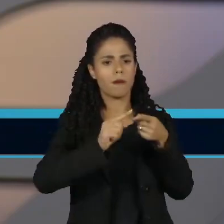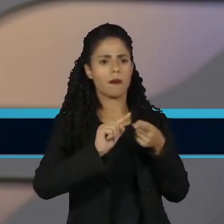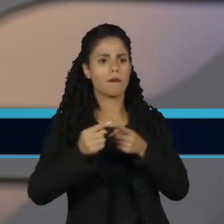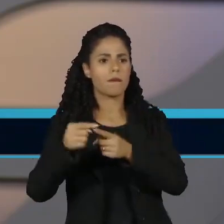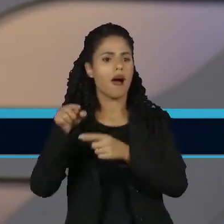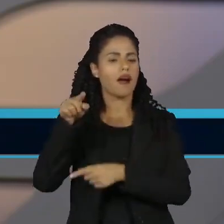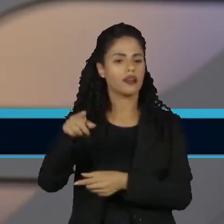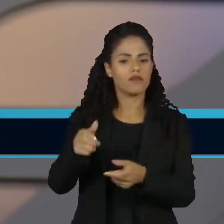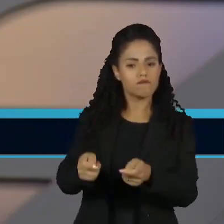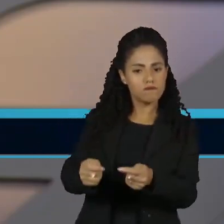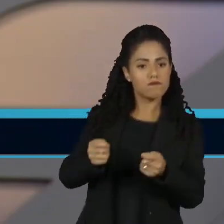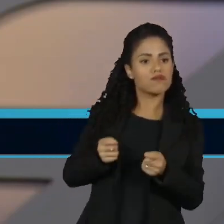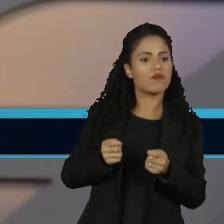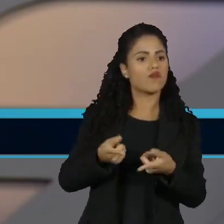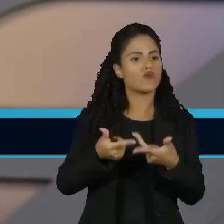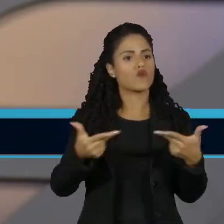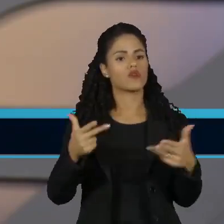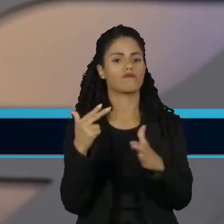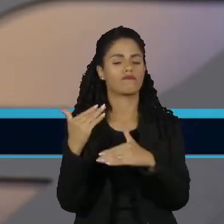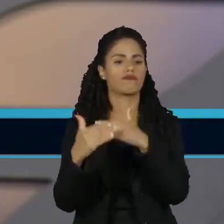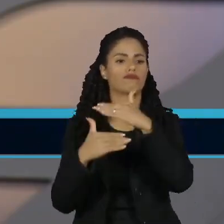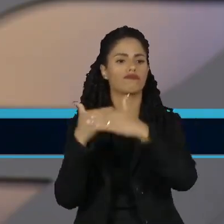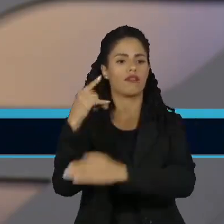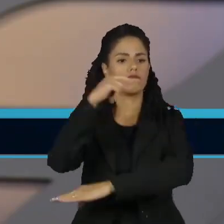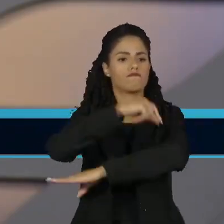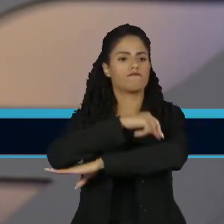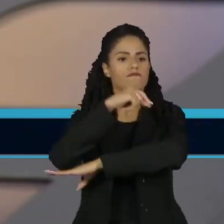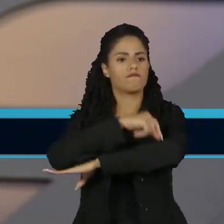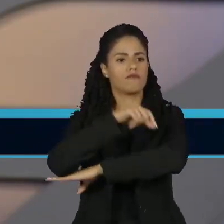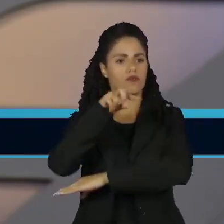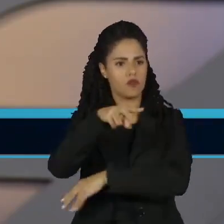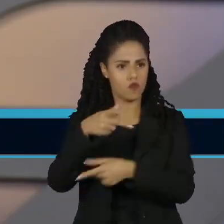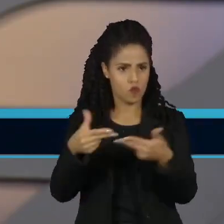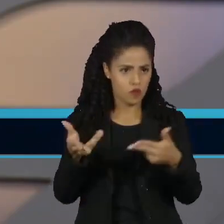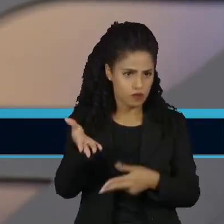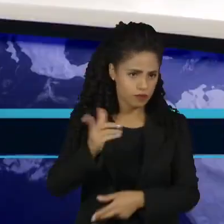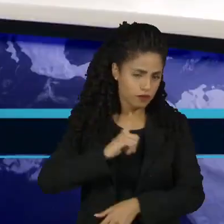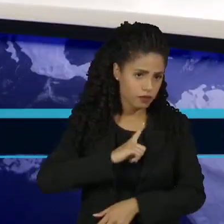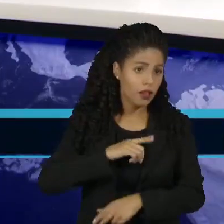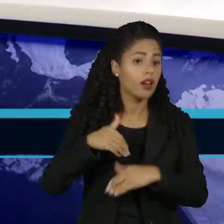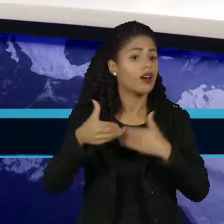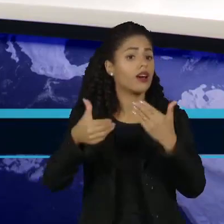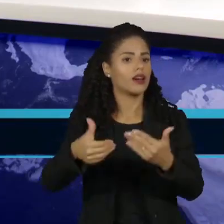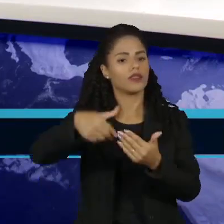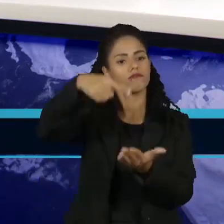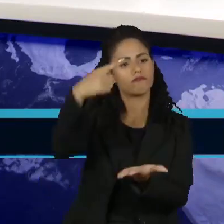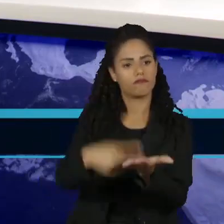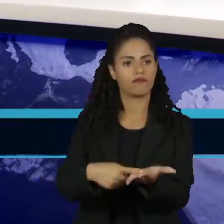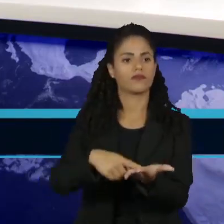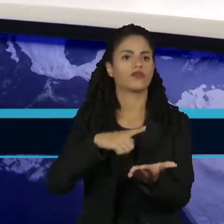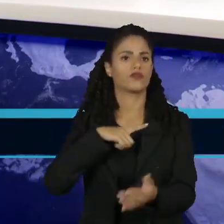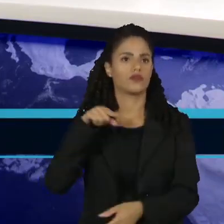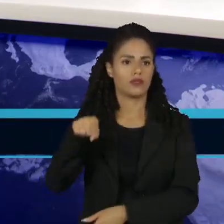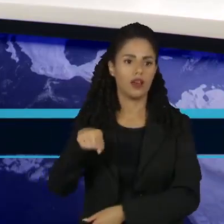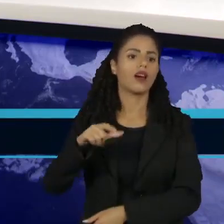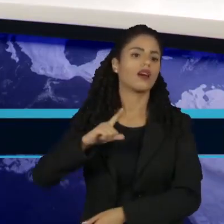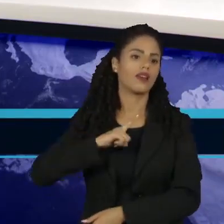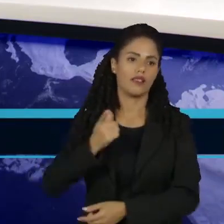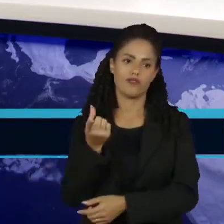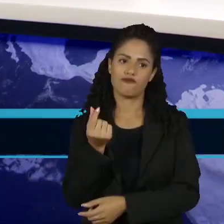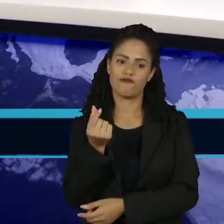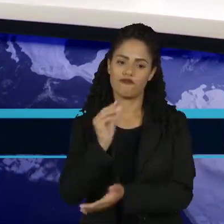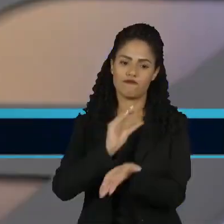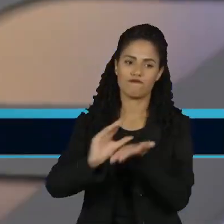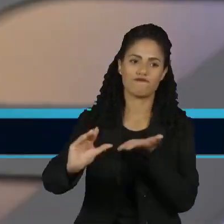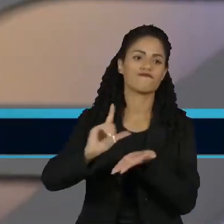freando possíveis avanços que ponham em risco os seus negócios. Então, eles estão cumprindo o papel deles e eles têm recurso na mão hoje,